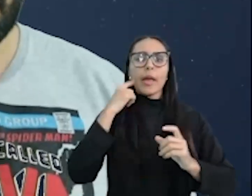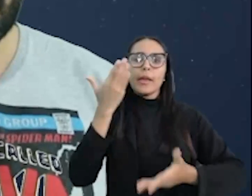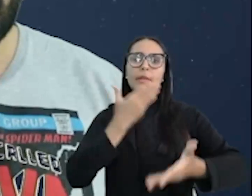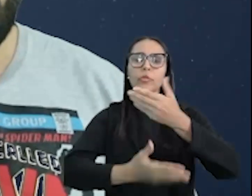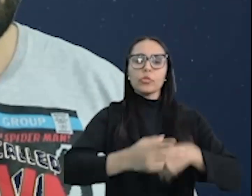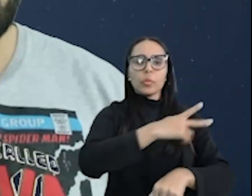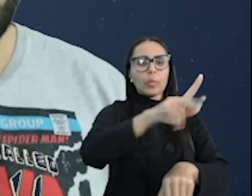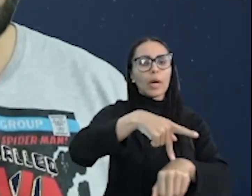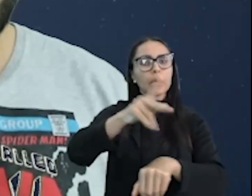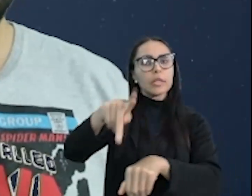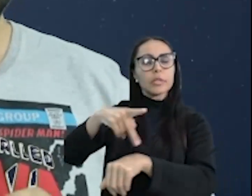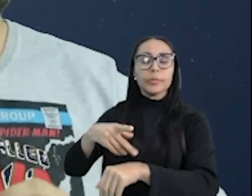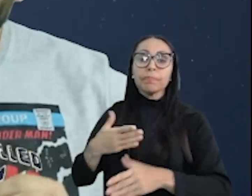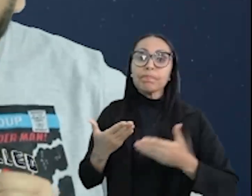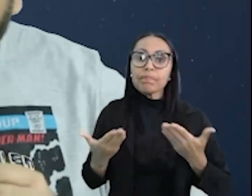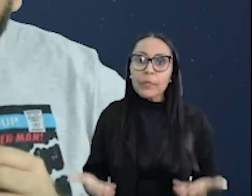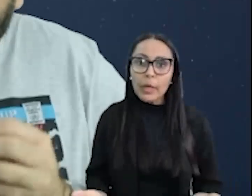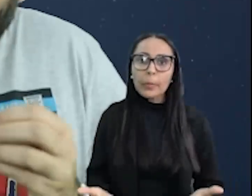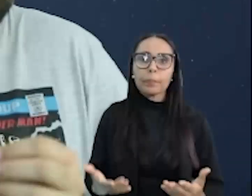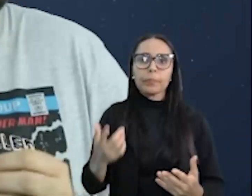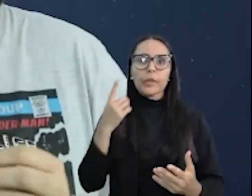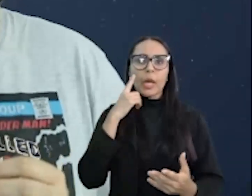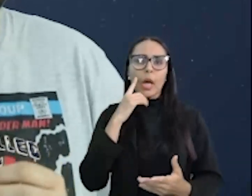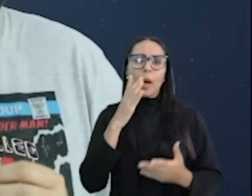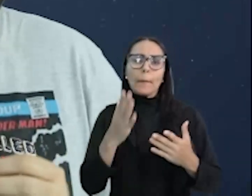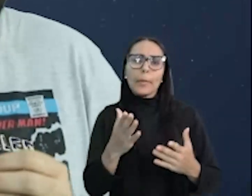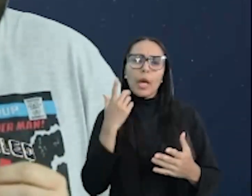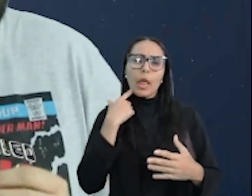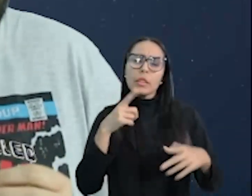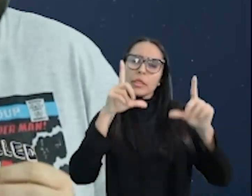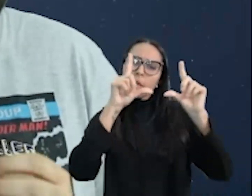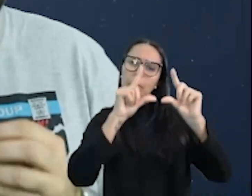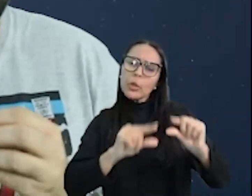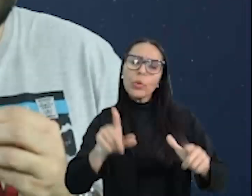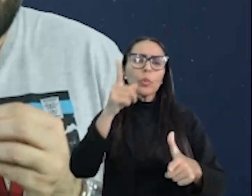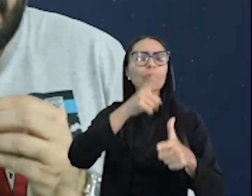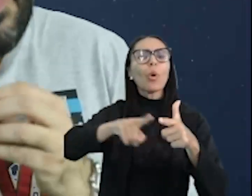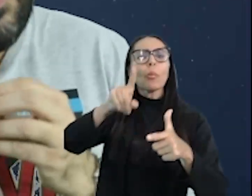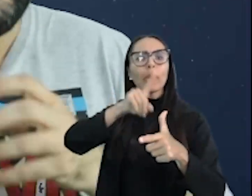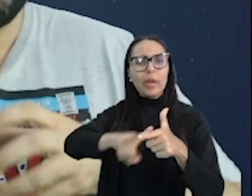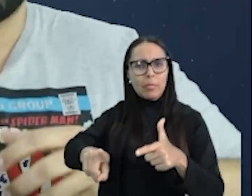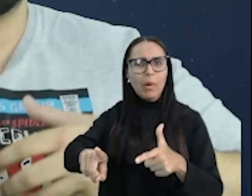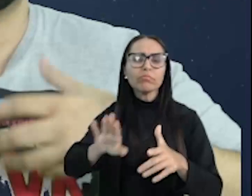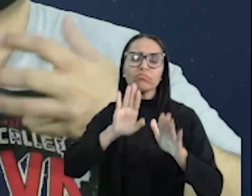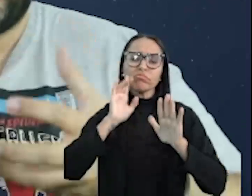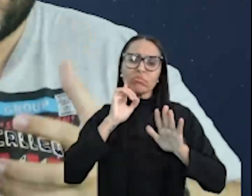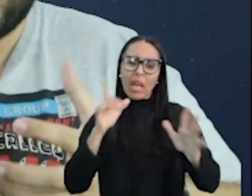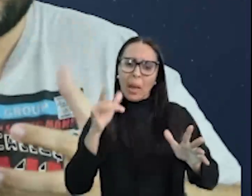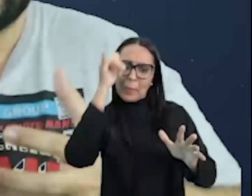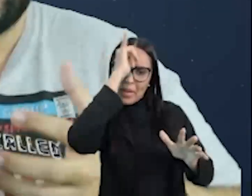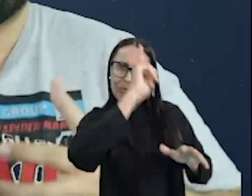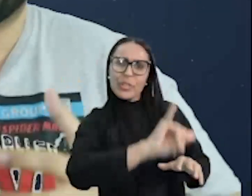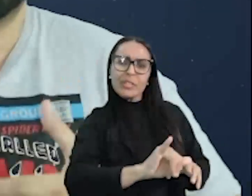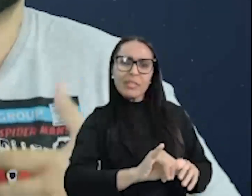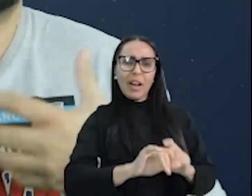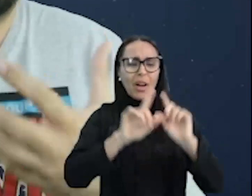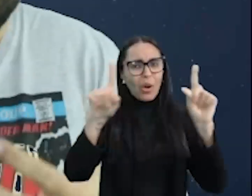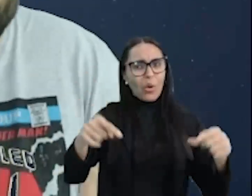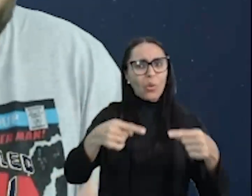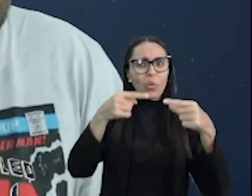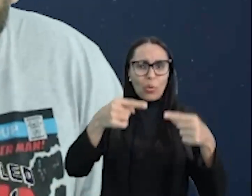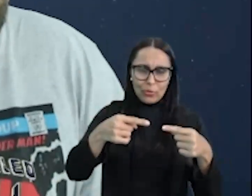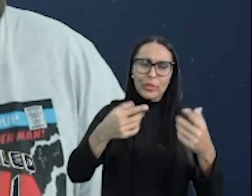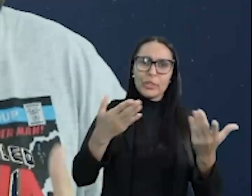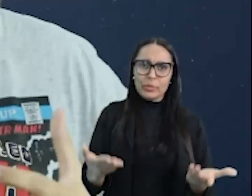as nações, ou seja, para tentar amenizar situações que evitassem levar ao